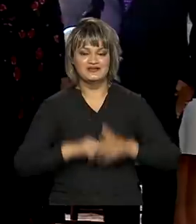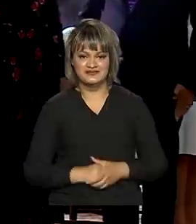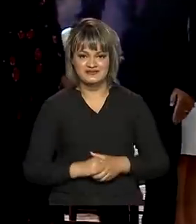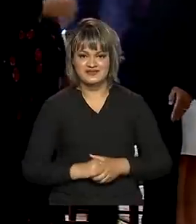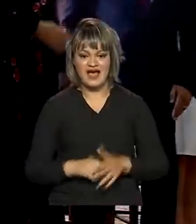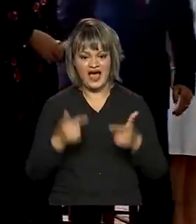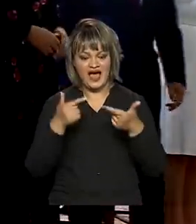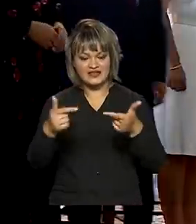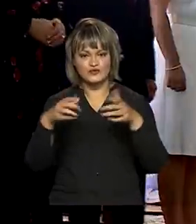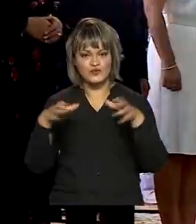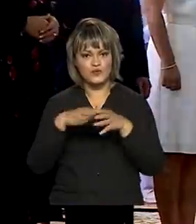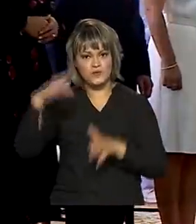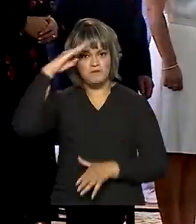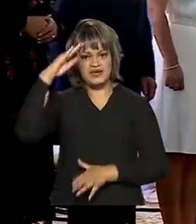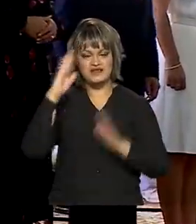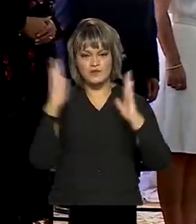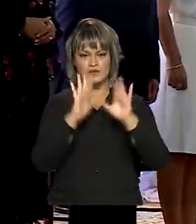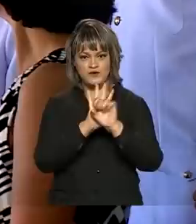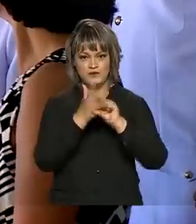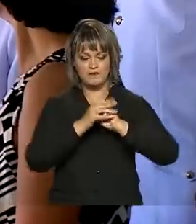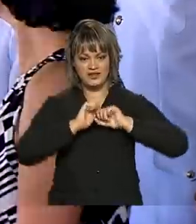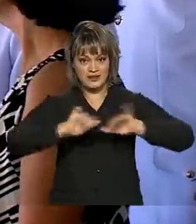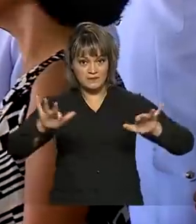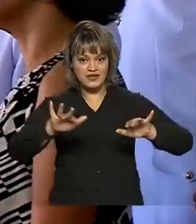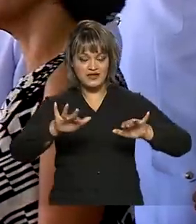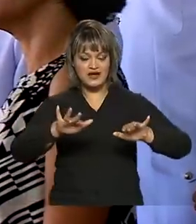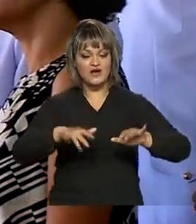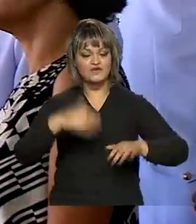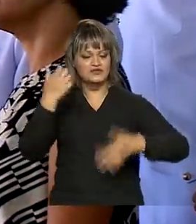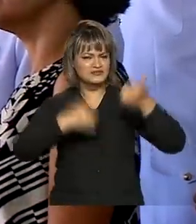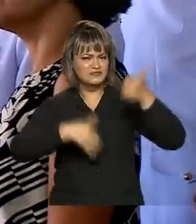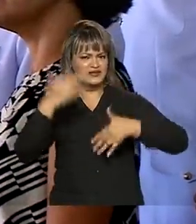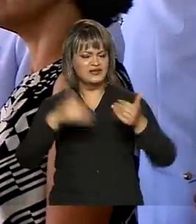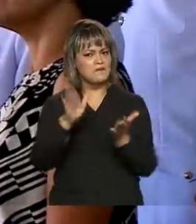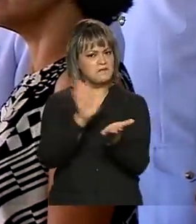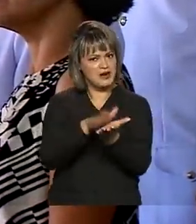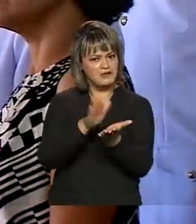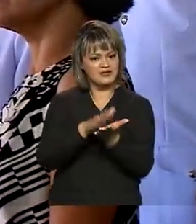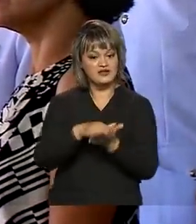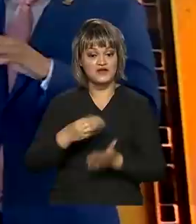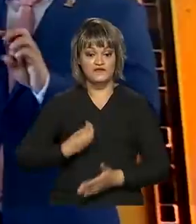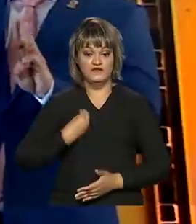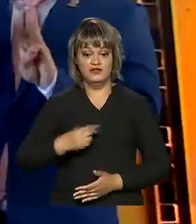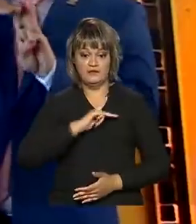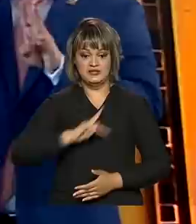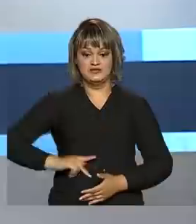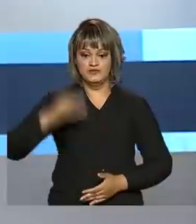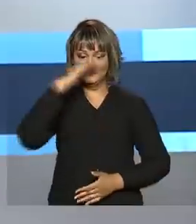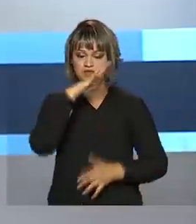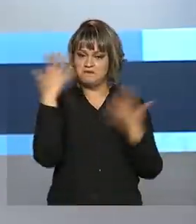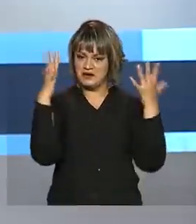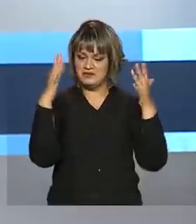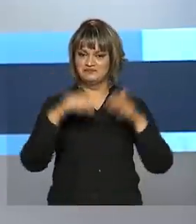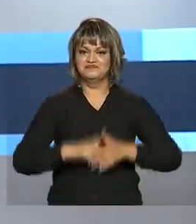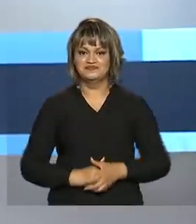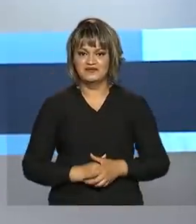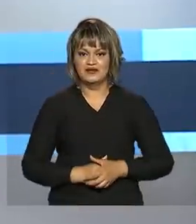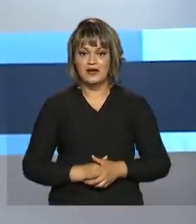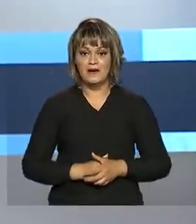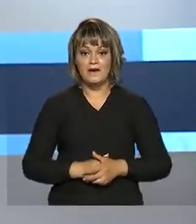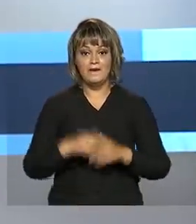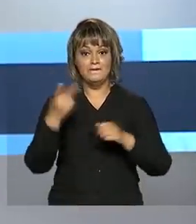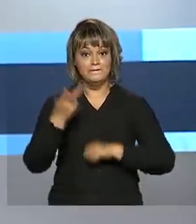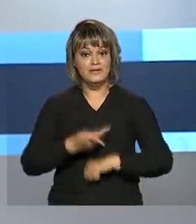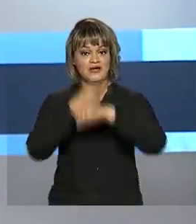A atuação dos militares durante a pandemia foi destaque em encontro que contou com a presença do presidente Jair Bolsonaro. Prêmio de